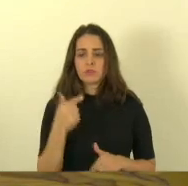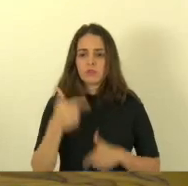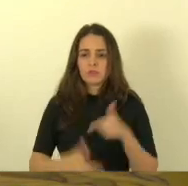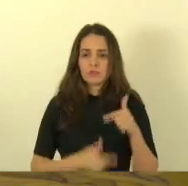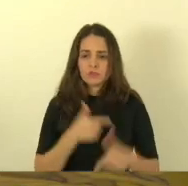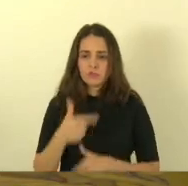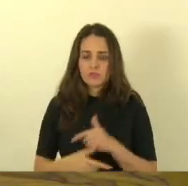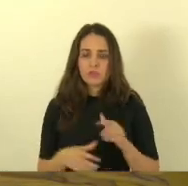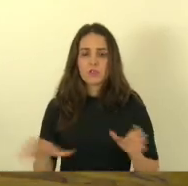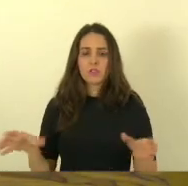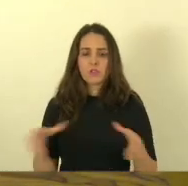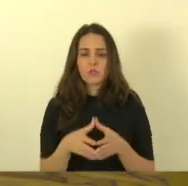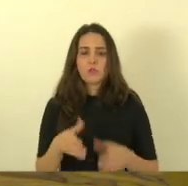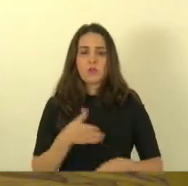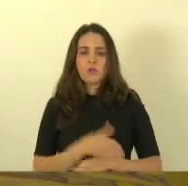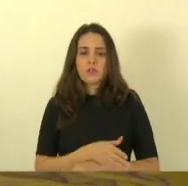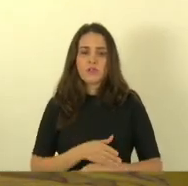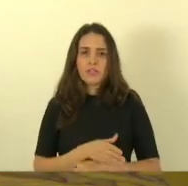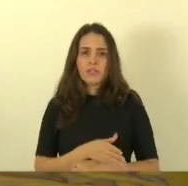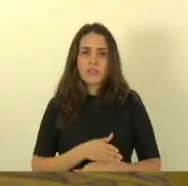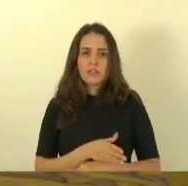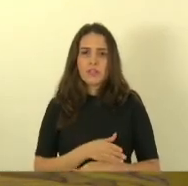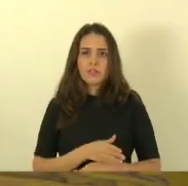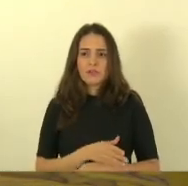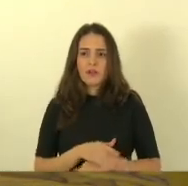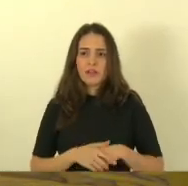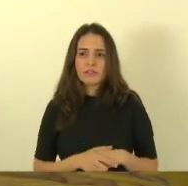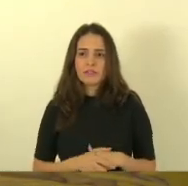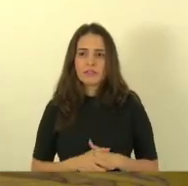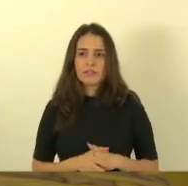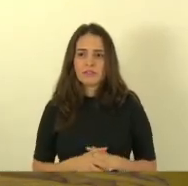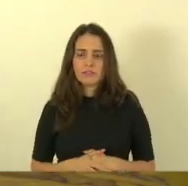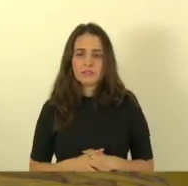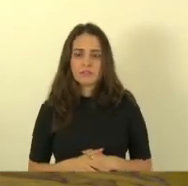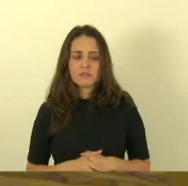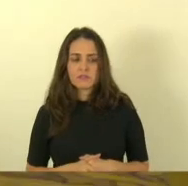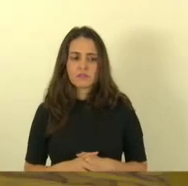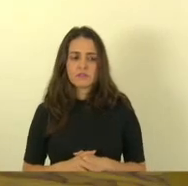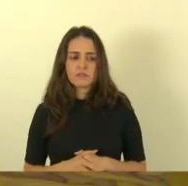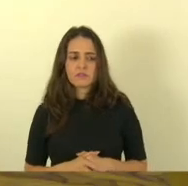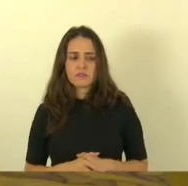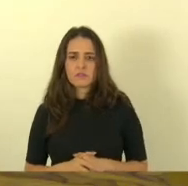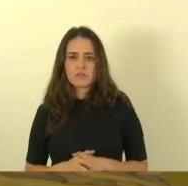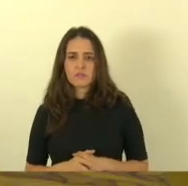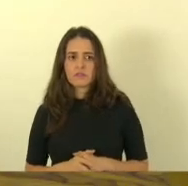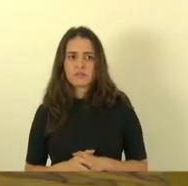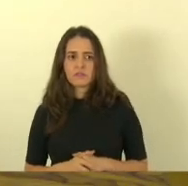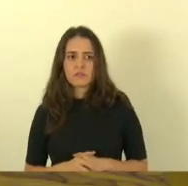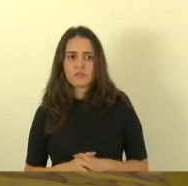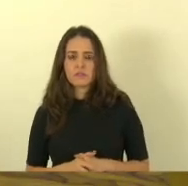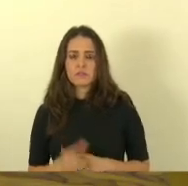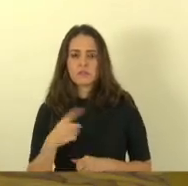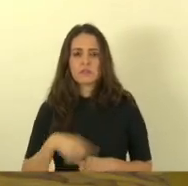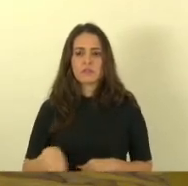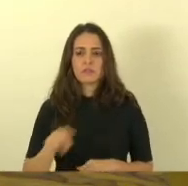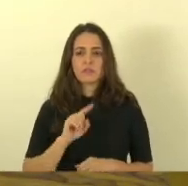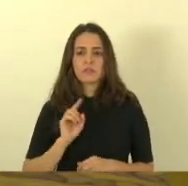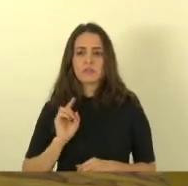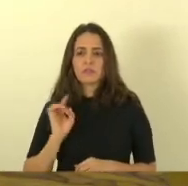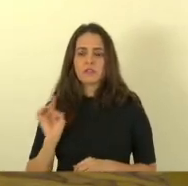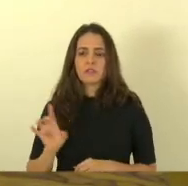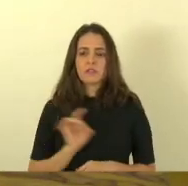batalhão de Serra ou nas unidades que compõem todas as unidades e